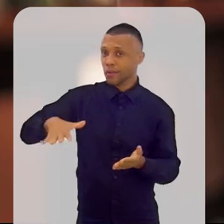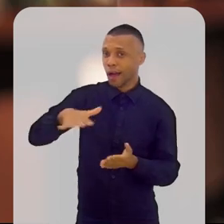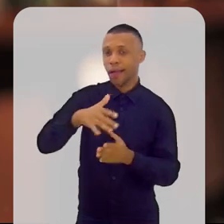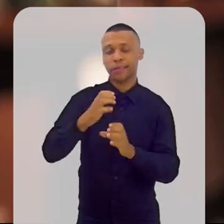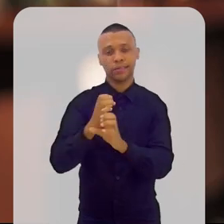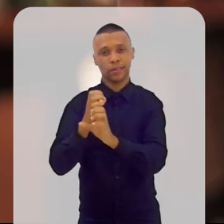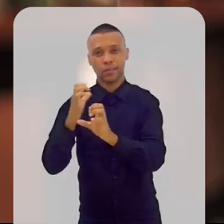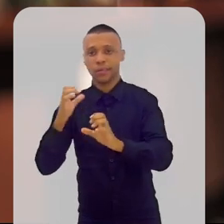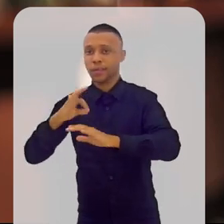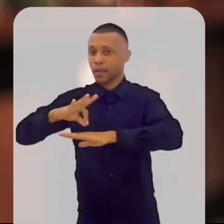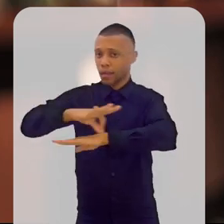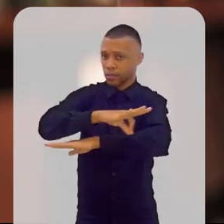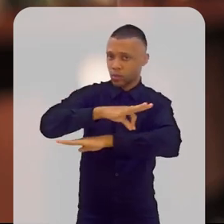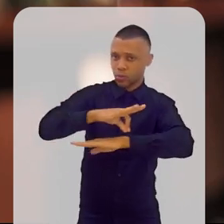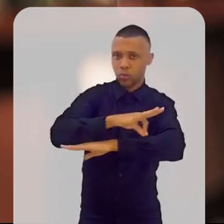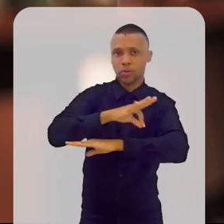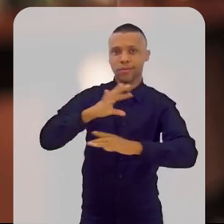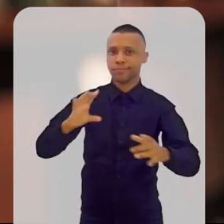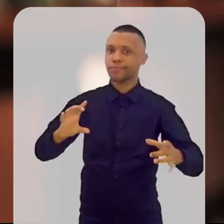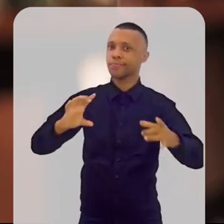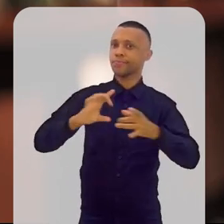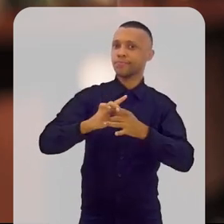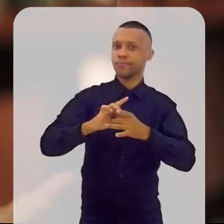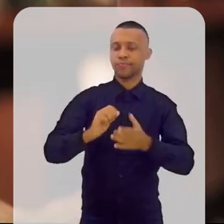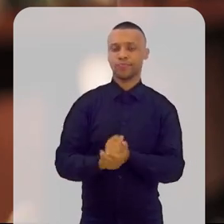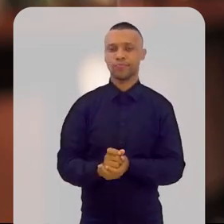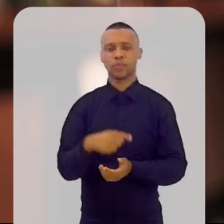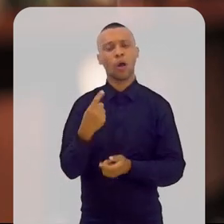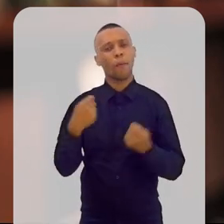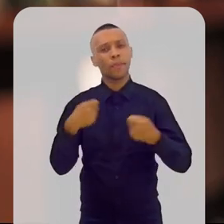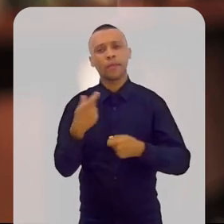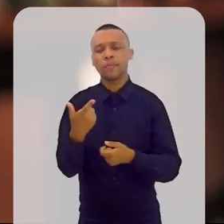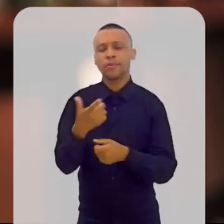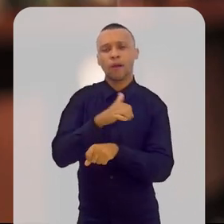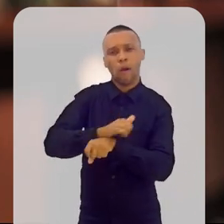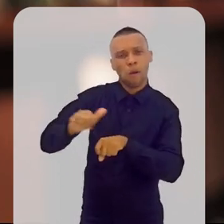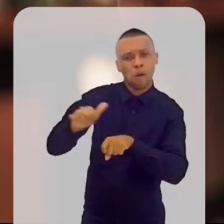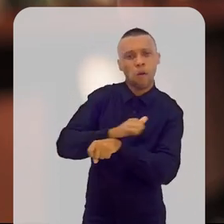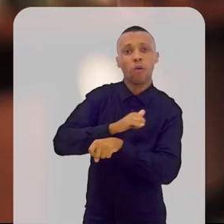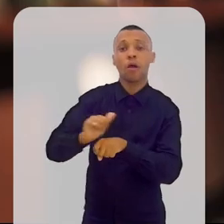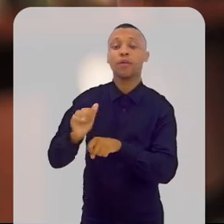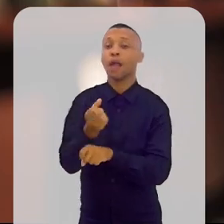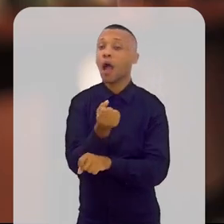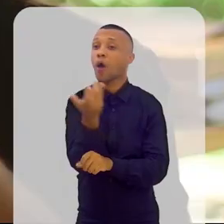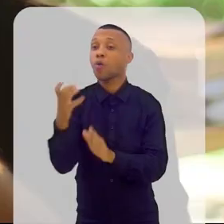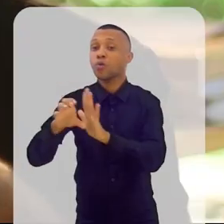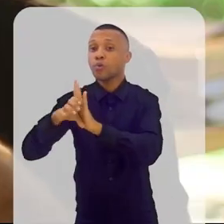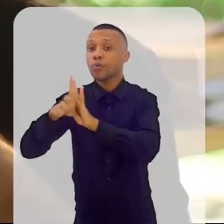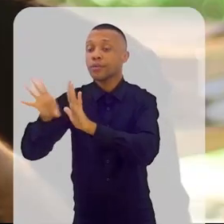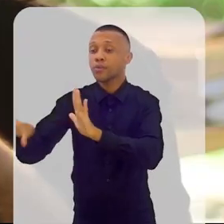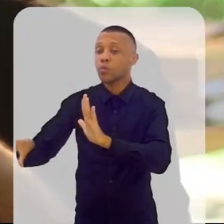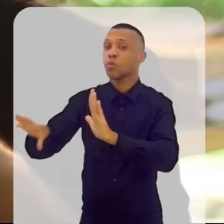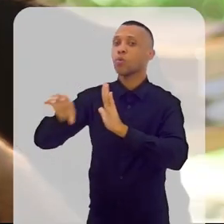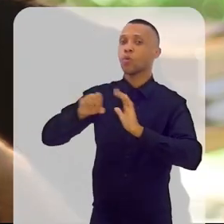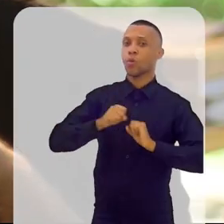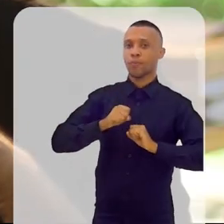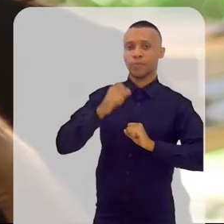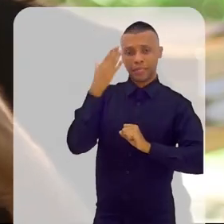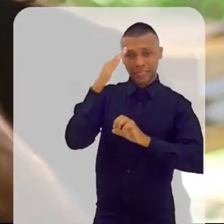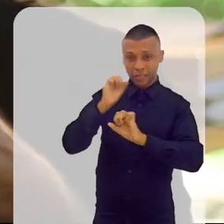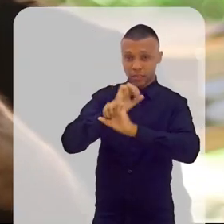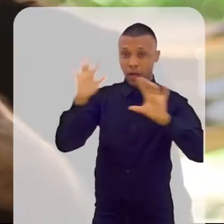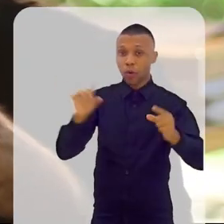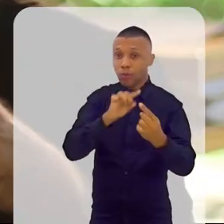Então foi preciso planejar, foi preciso se apropriar de alguns conceitos para que isso pudesse ser feito. A ideia era de que